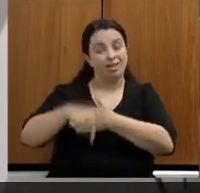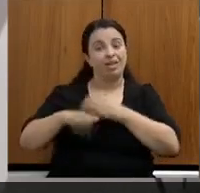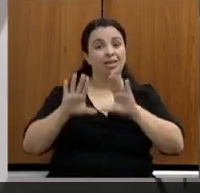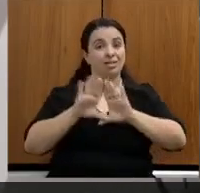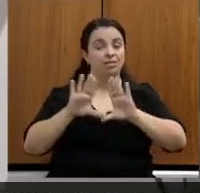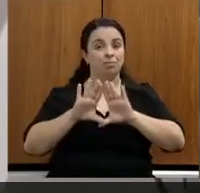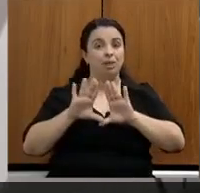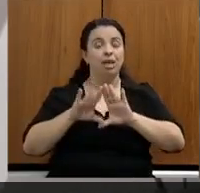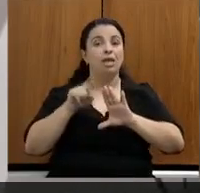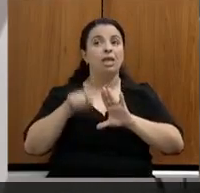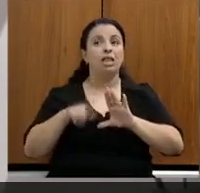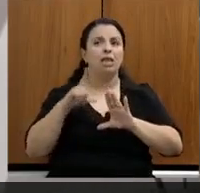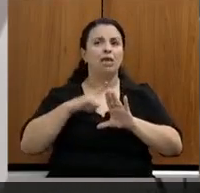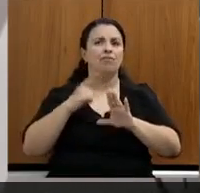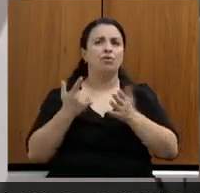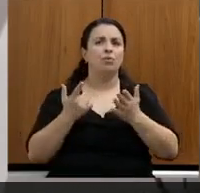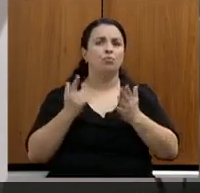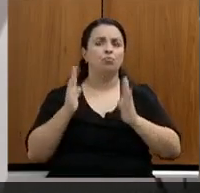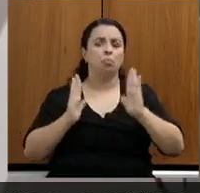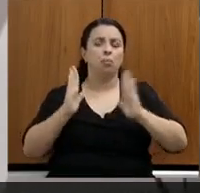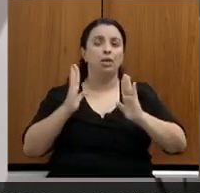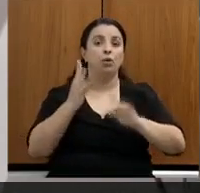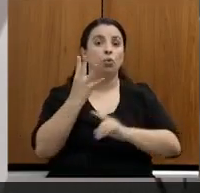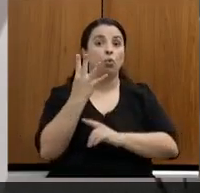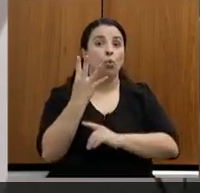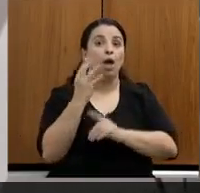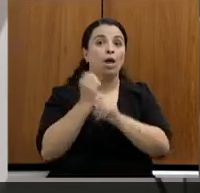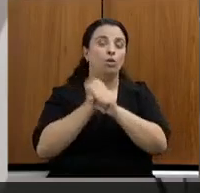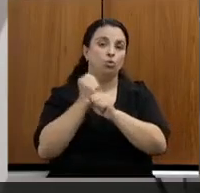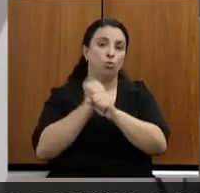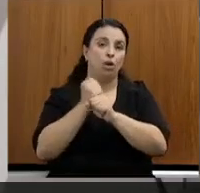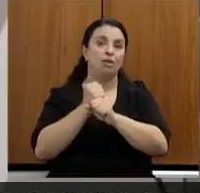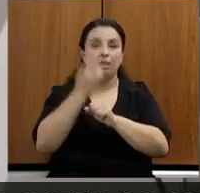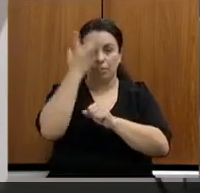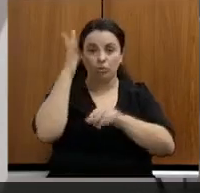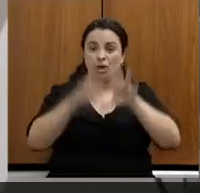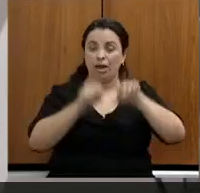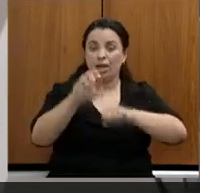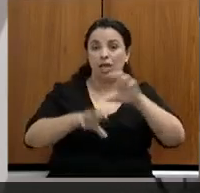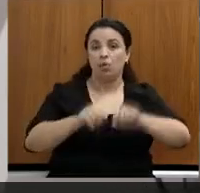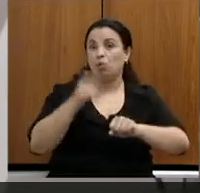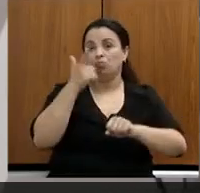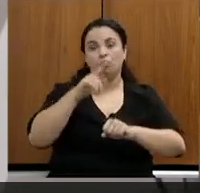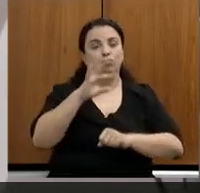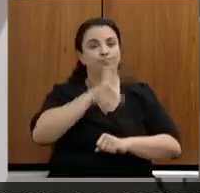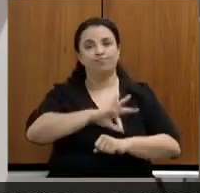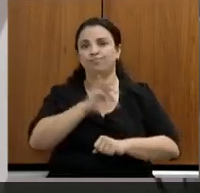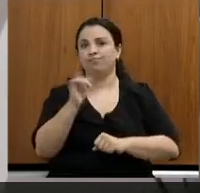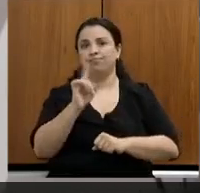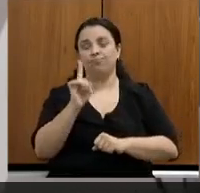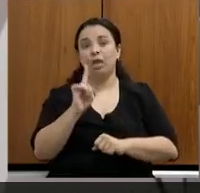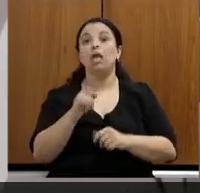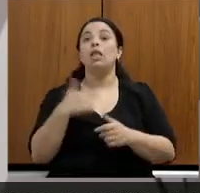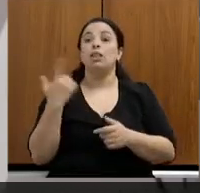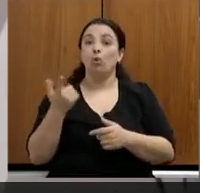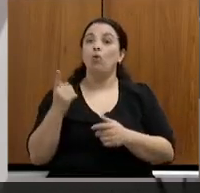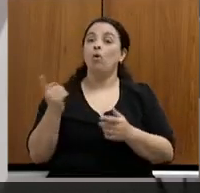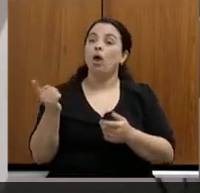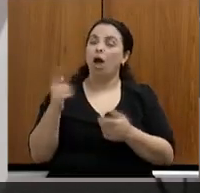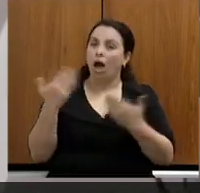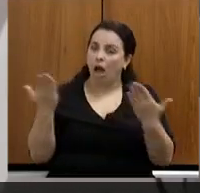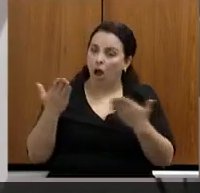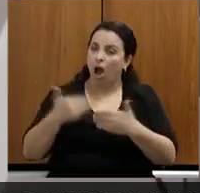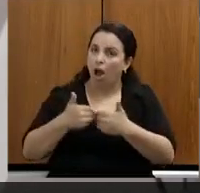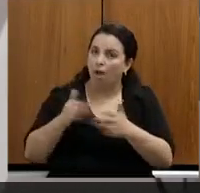os catadores ficaram sem receber. Então, retomamos, especialmente em função da pandemia também, porque esses